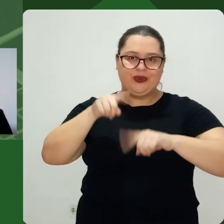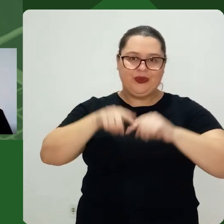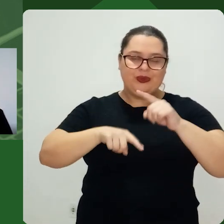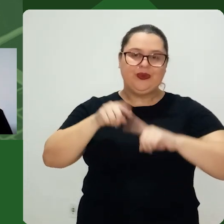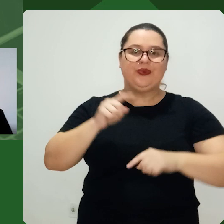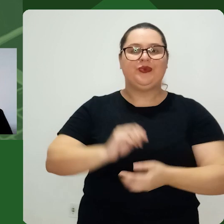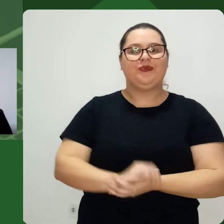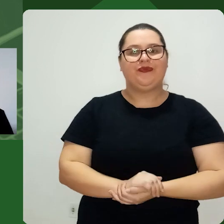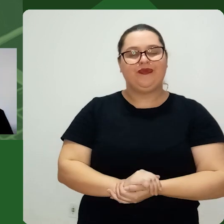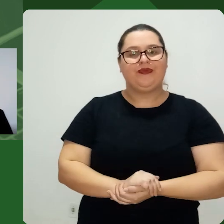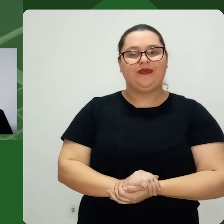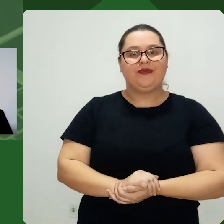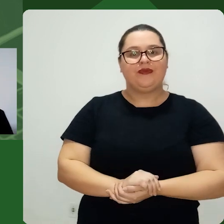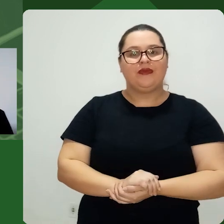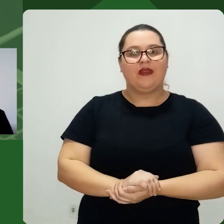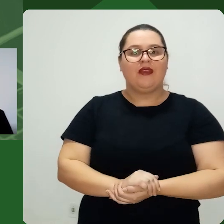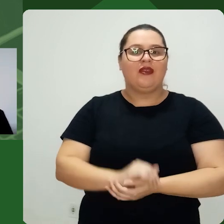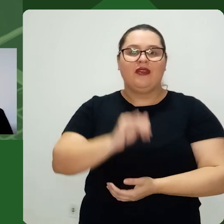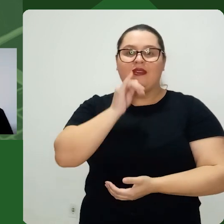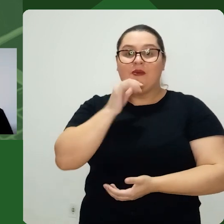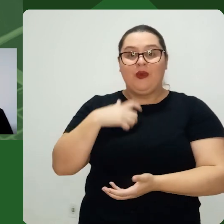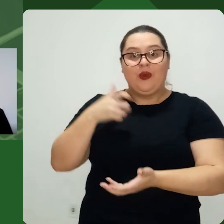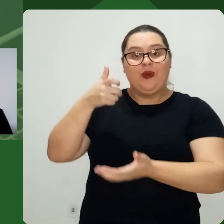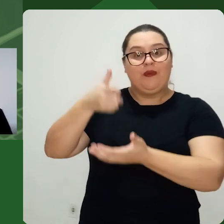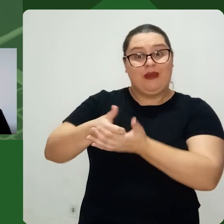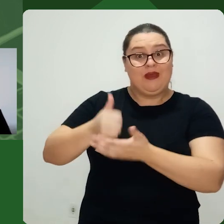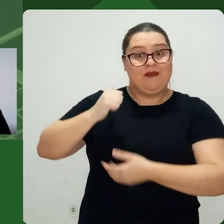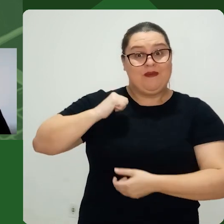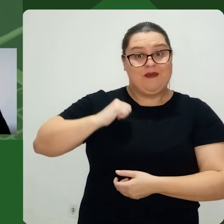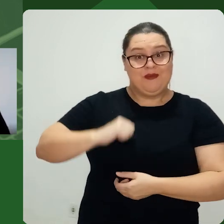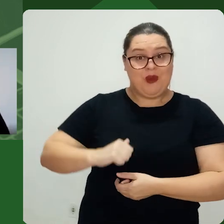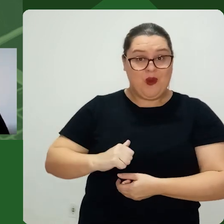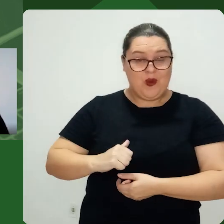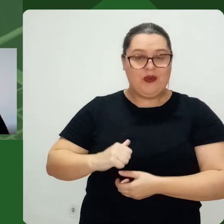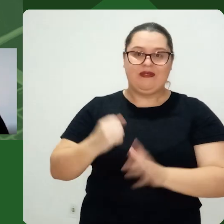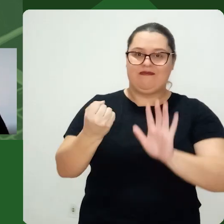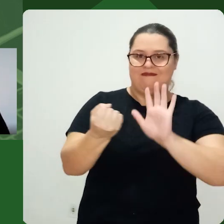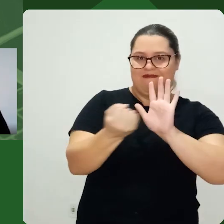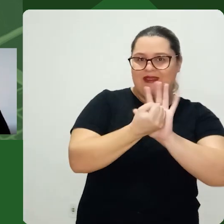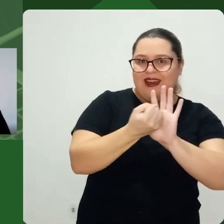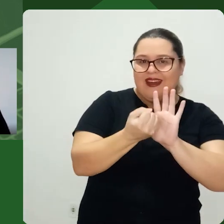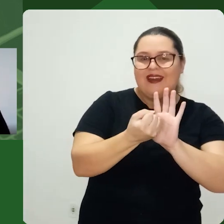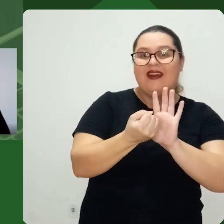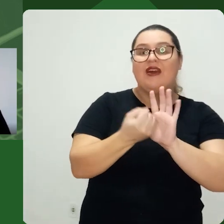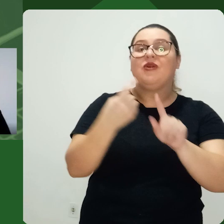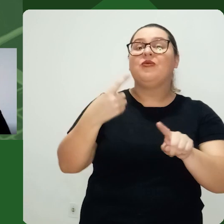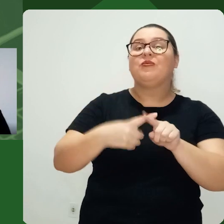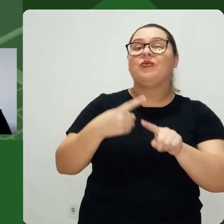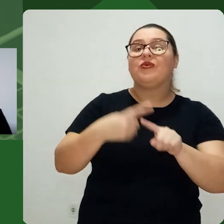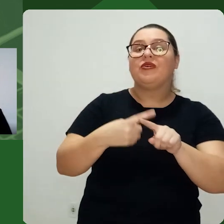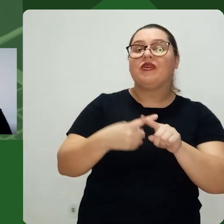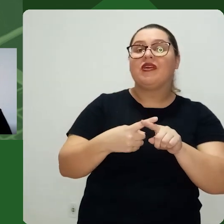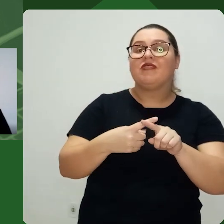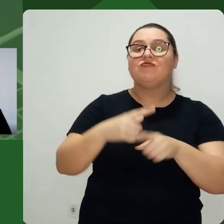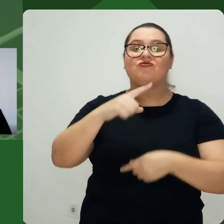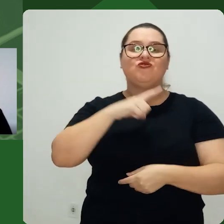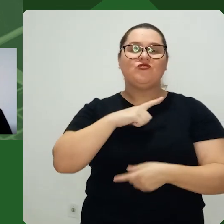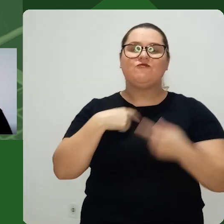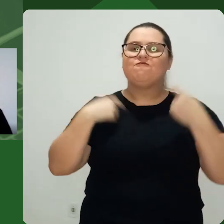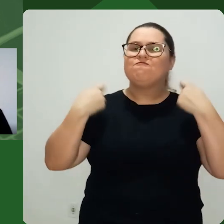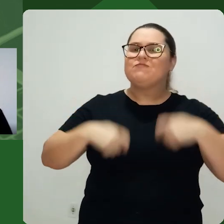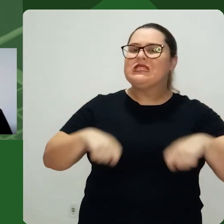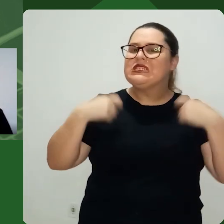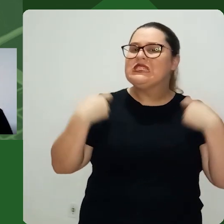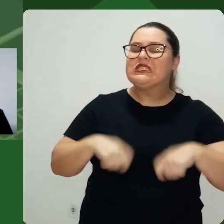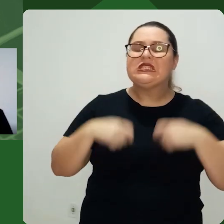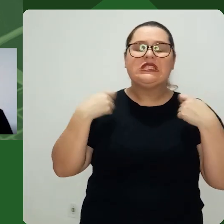Adquirindo determinado produto Bom, eu comprei Determinada bolsa De determinada marca Porque eu tinha,